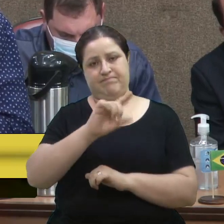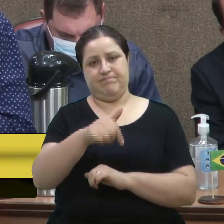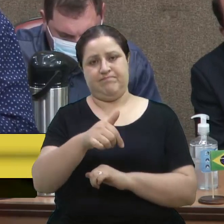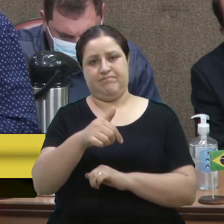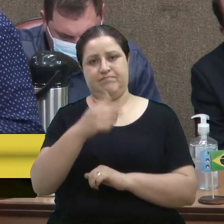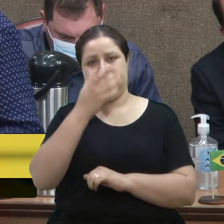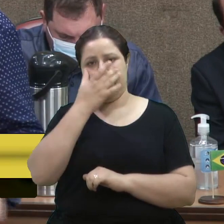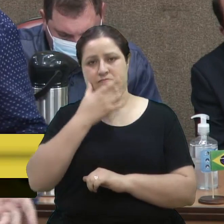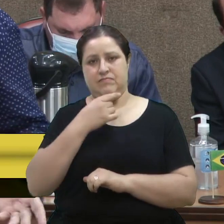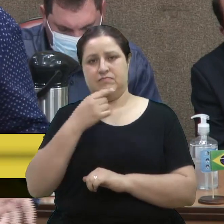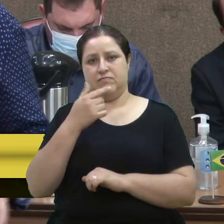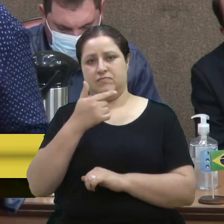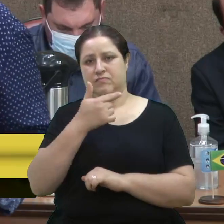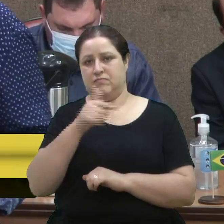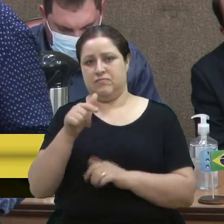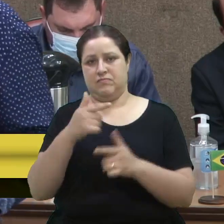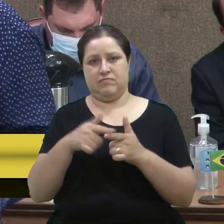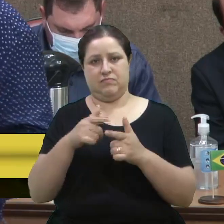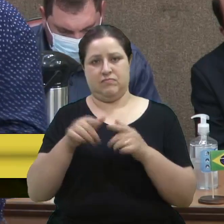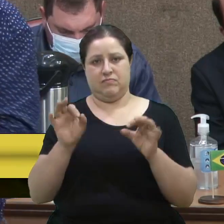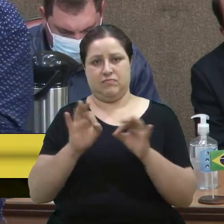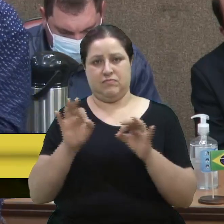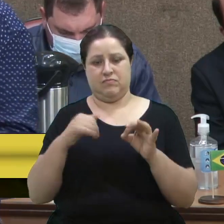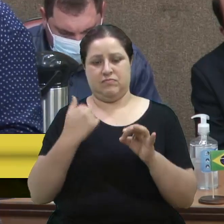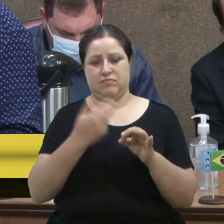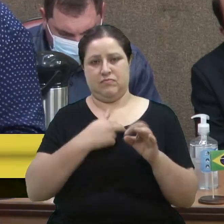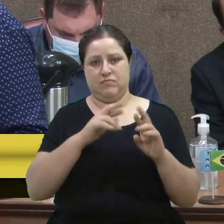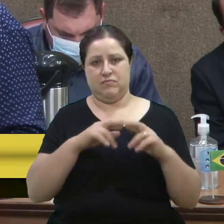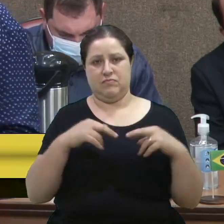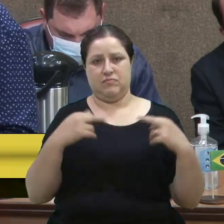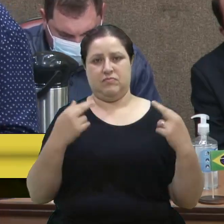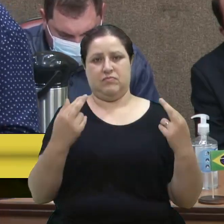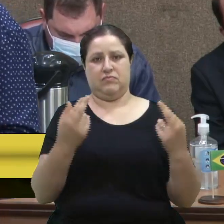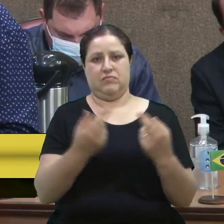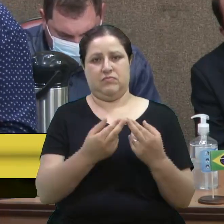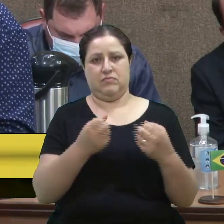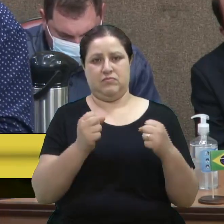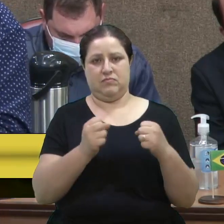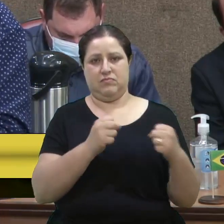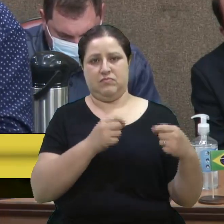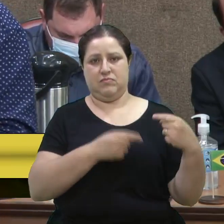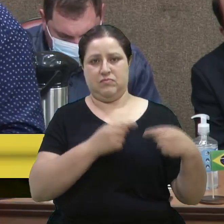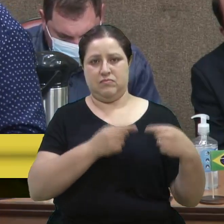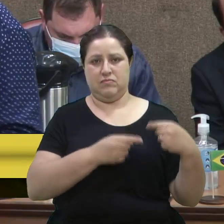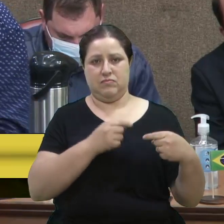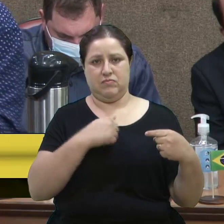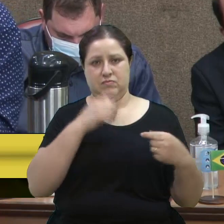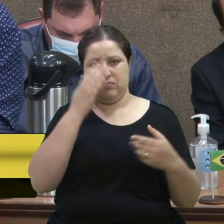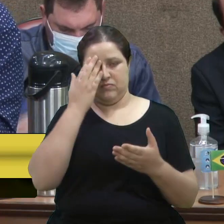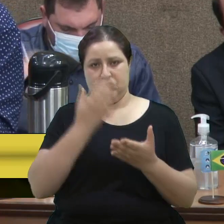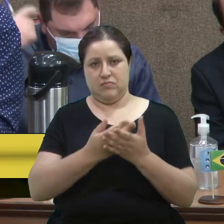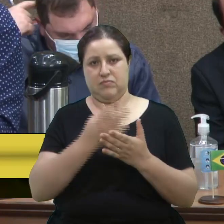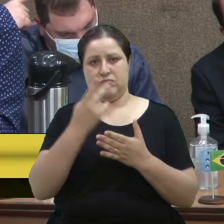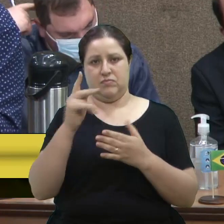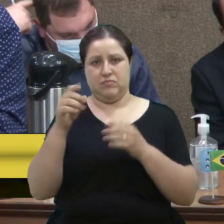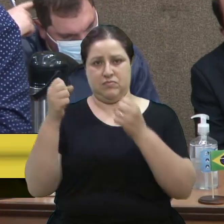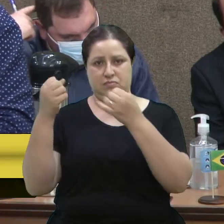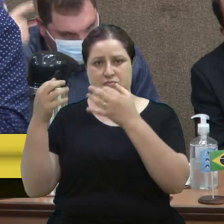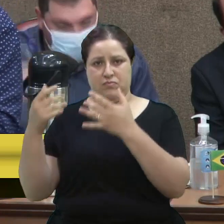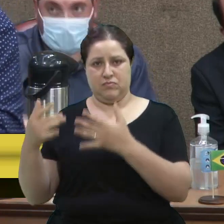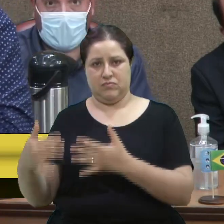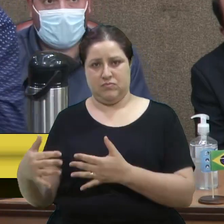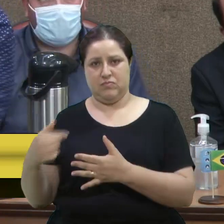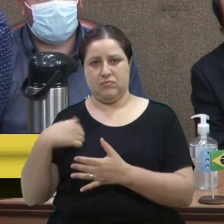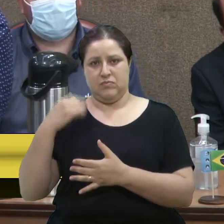acho que não teria problema nenhum de a gente se reunir e poder discutir. Acredito que na sua explicação, até